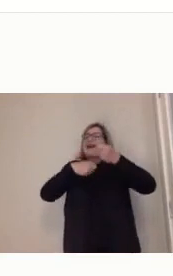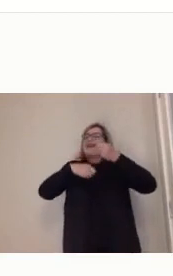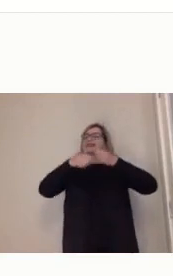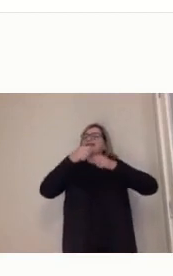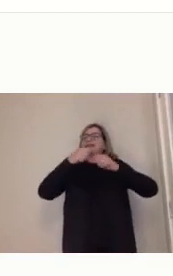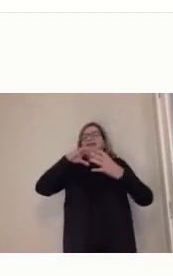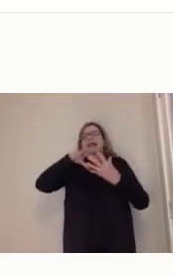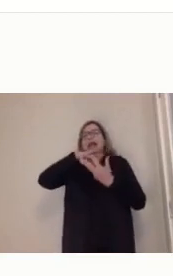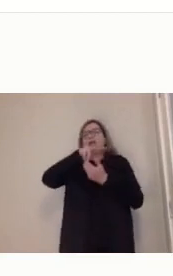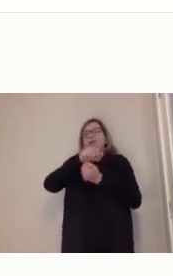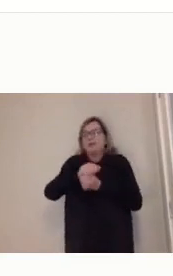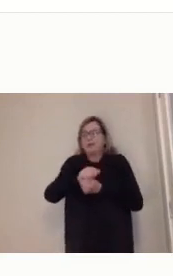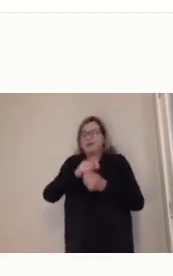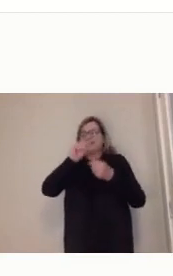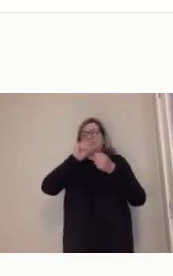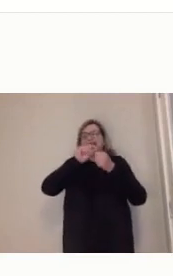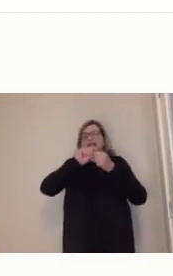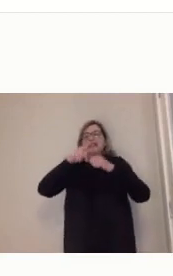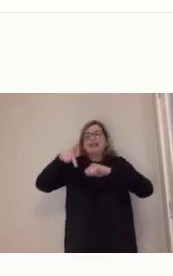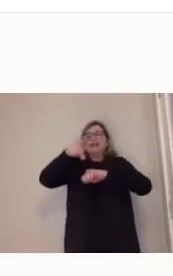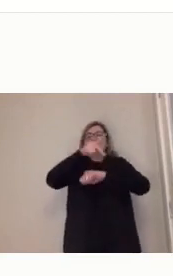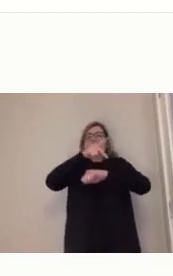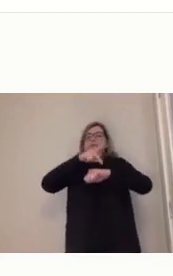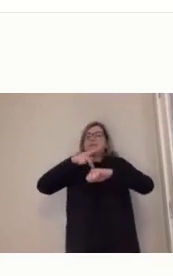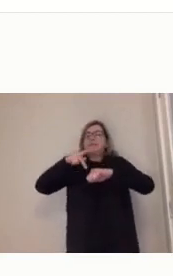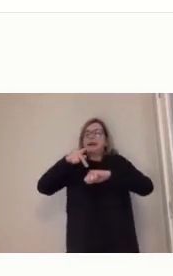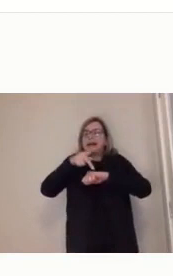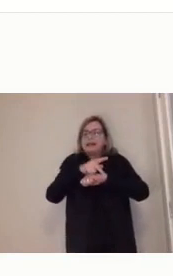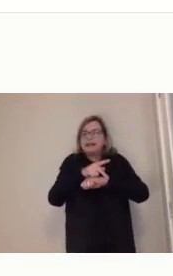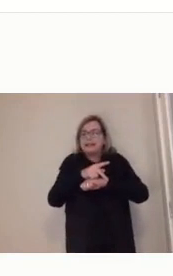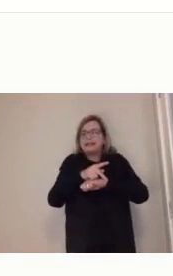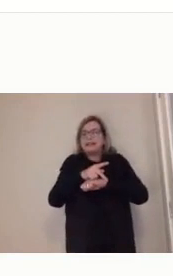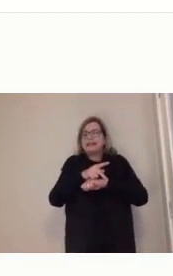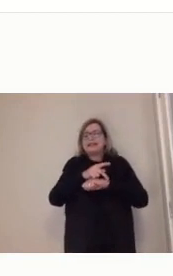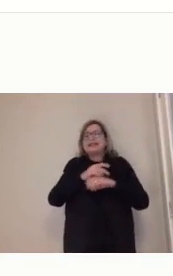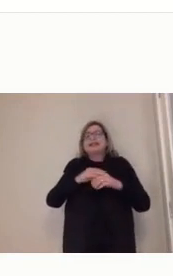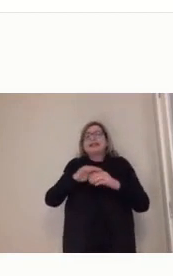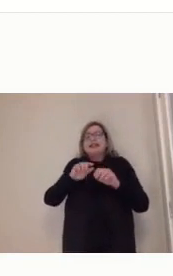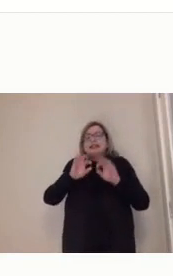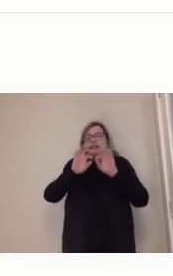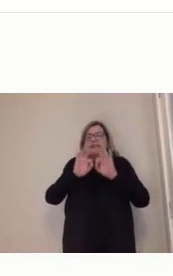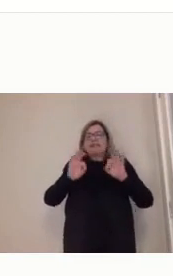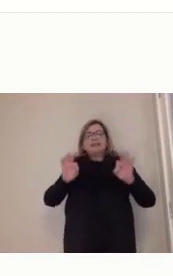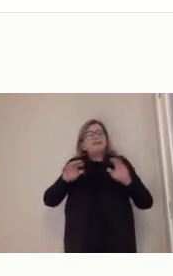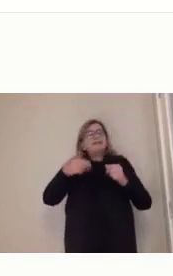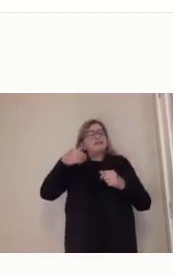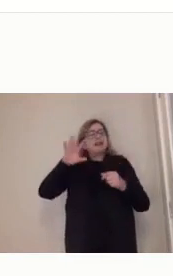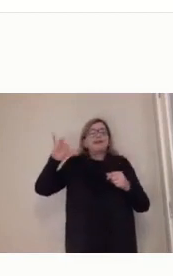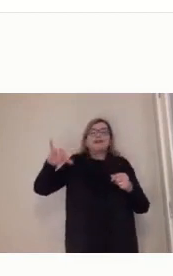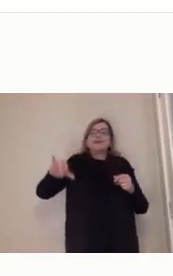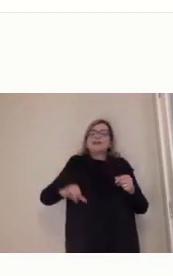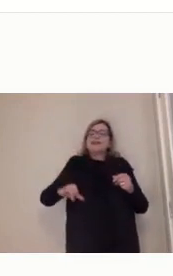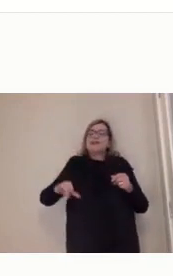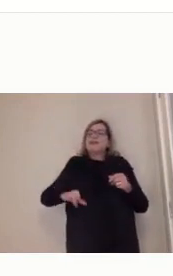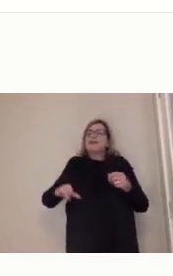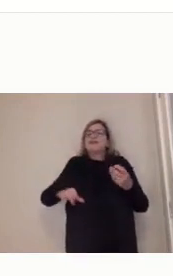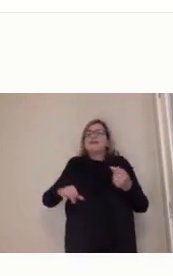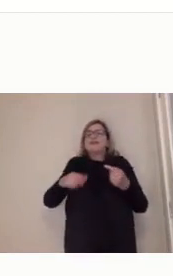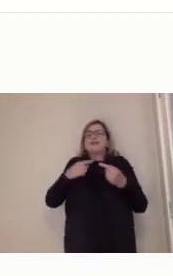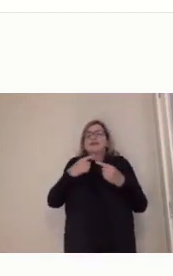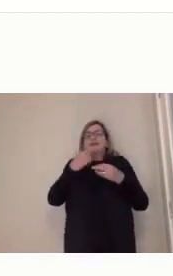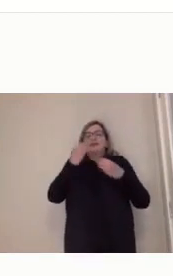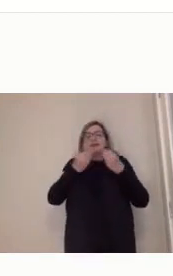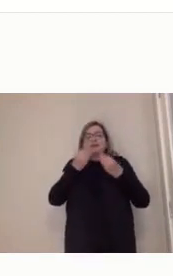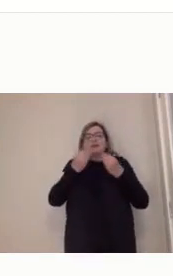cada vez mais pelo domínio de algumas nações que detêm tecnologia frente a outras, né? E a gente tem exemplos aí muito claros